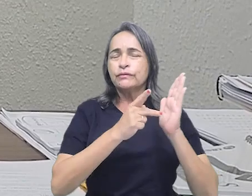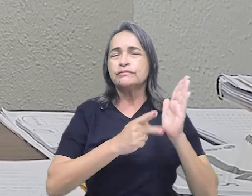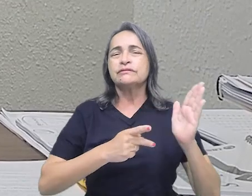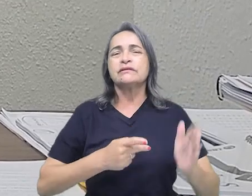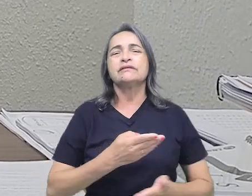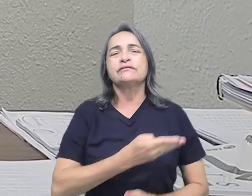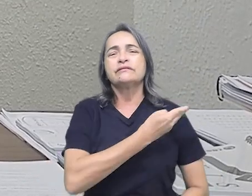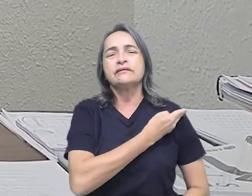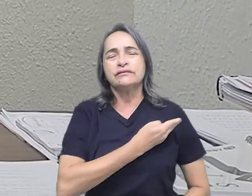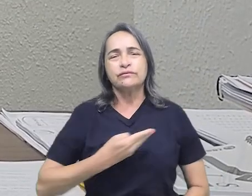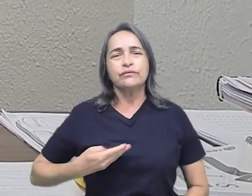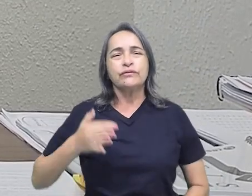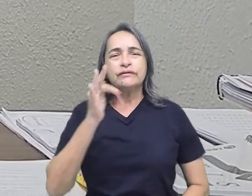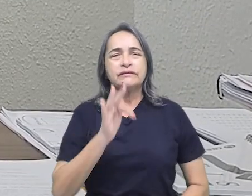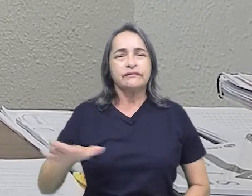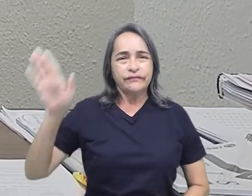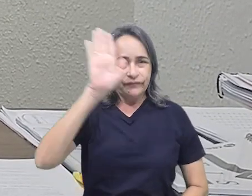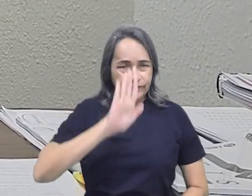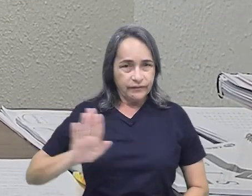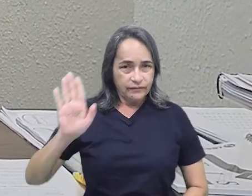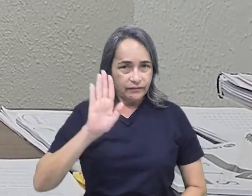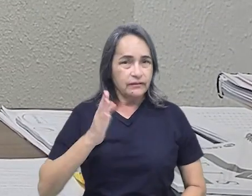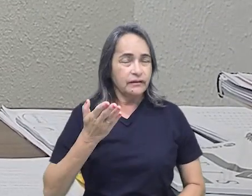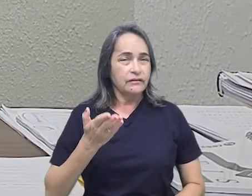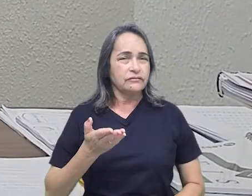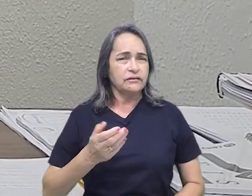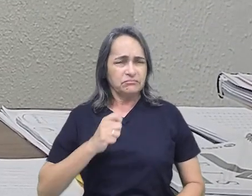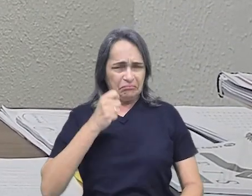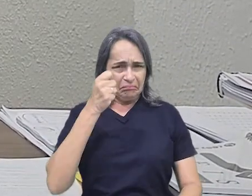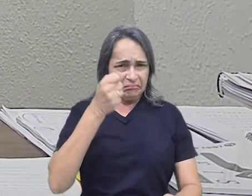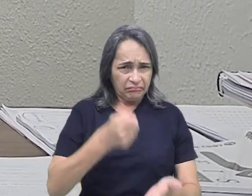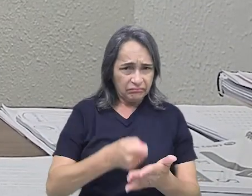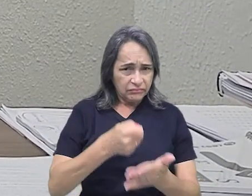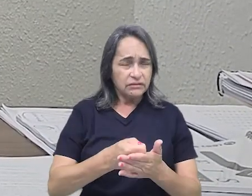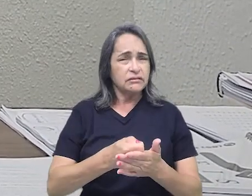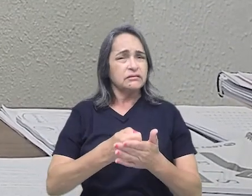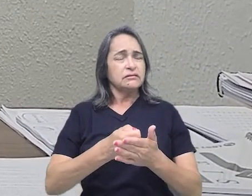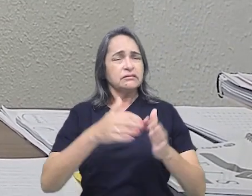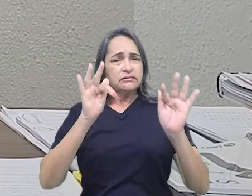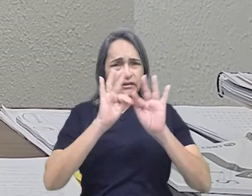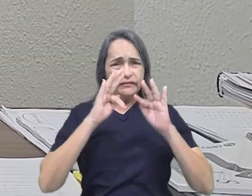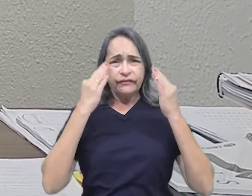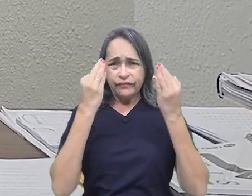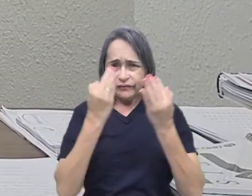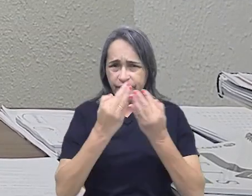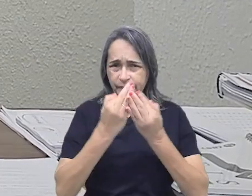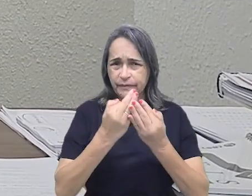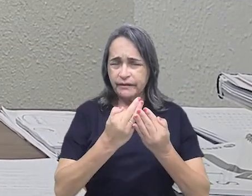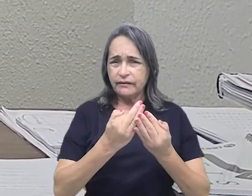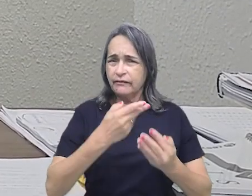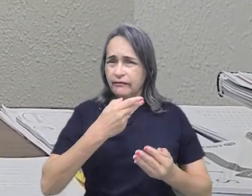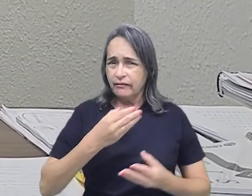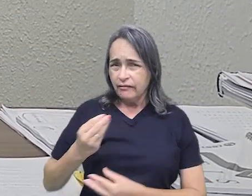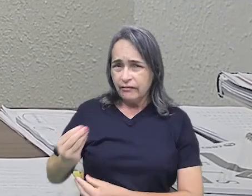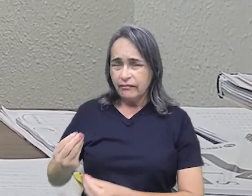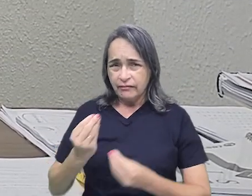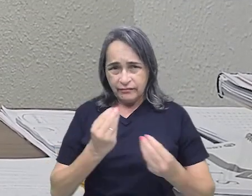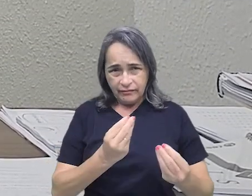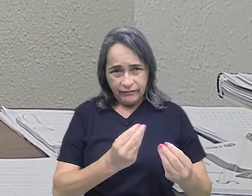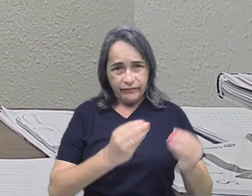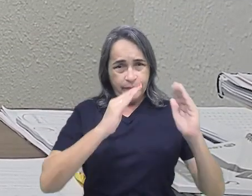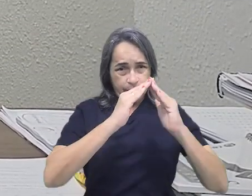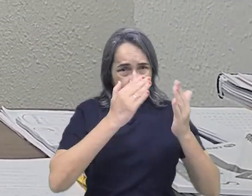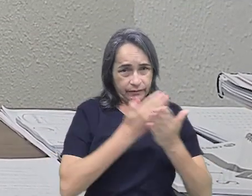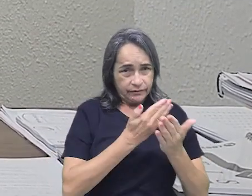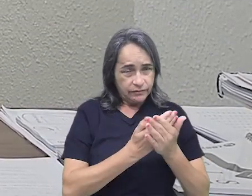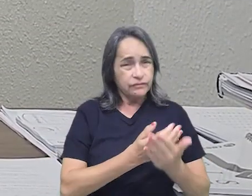mas que exige que as famílias levem os seus filhos para a escola. Seus filhos, estando na